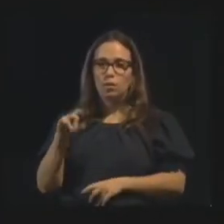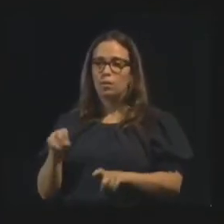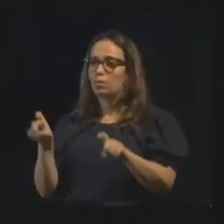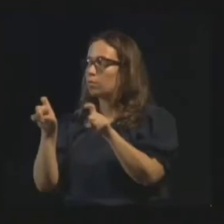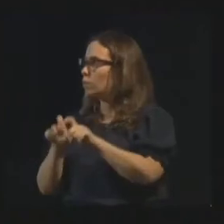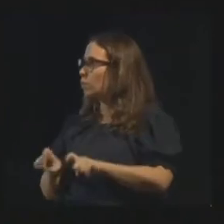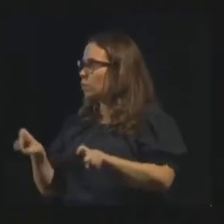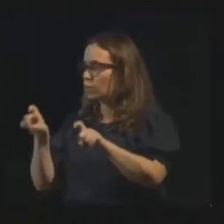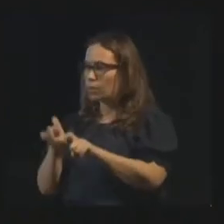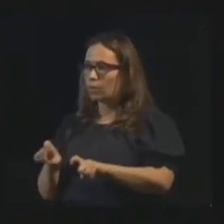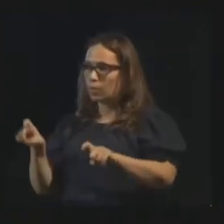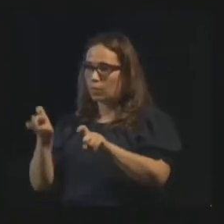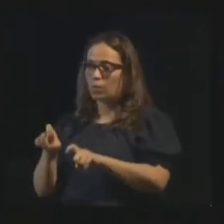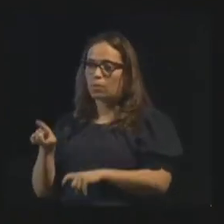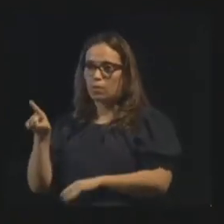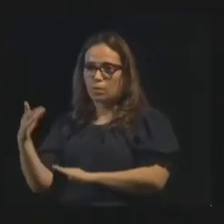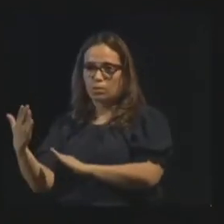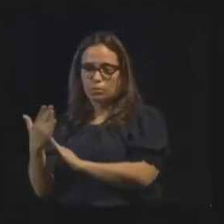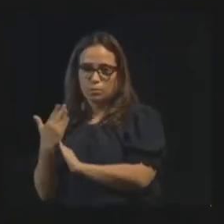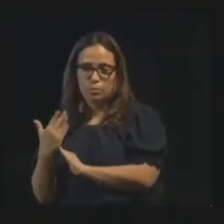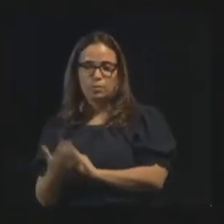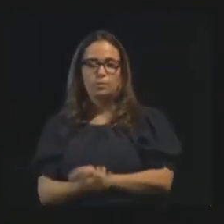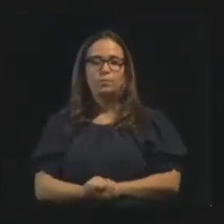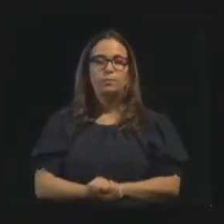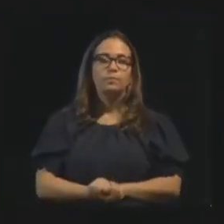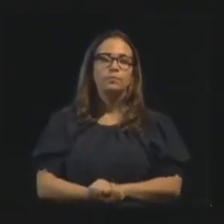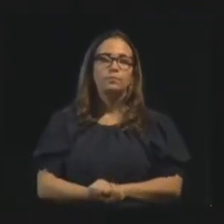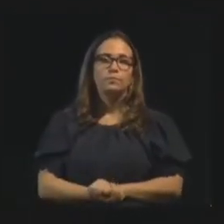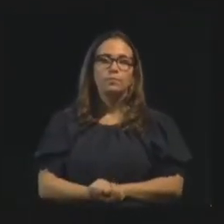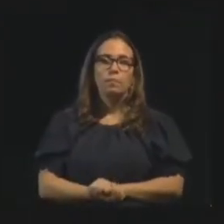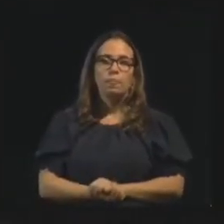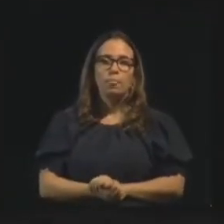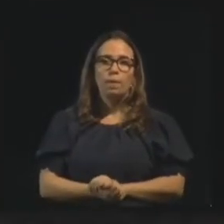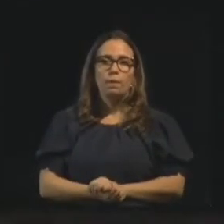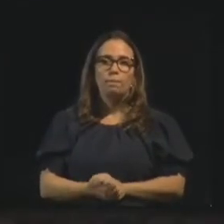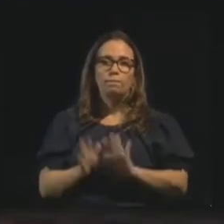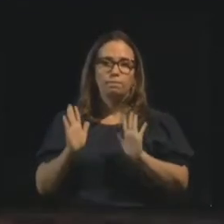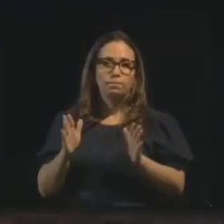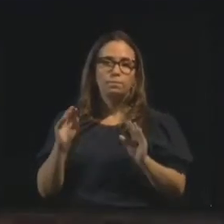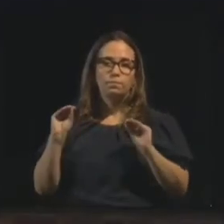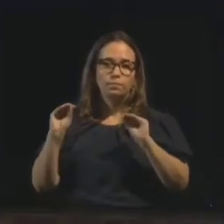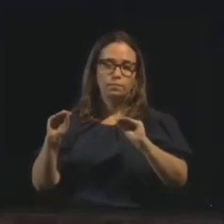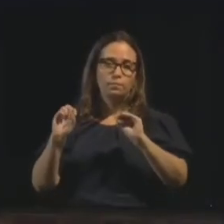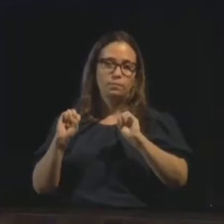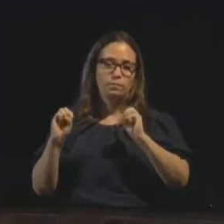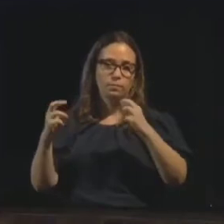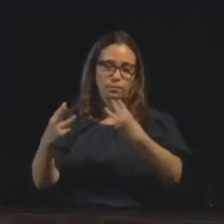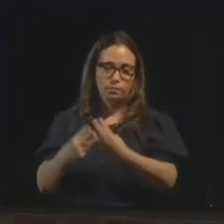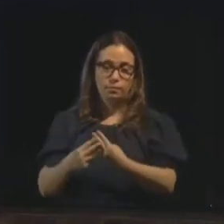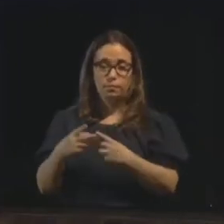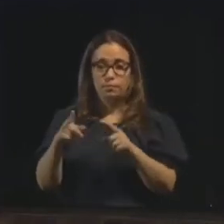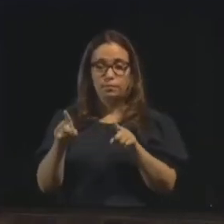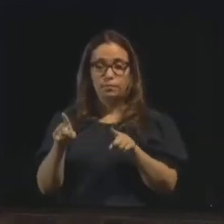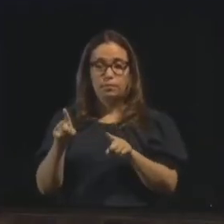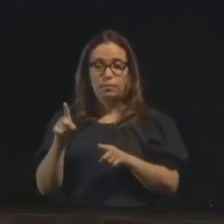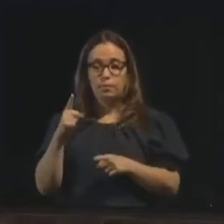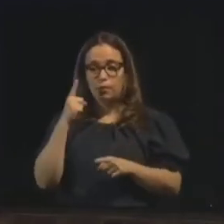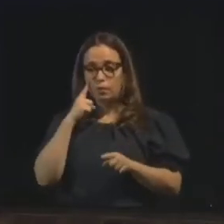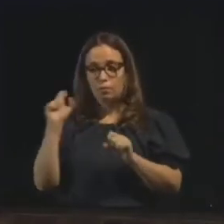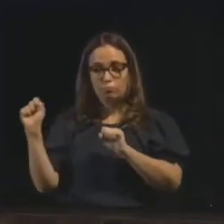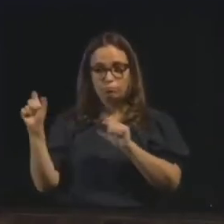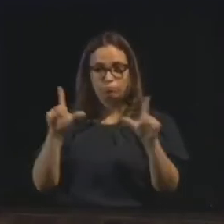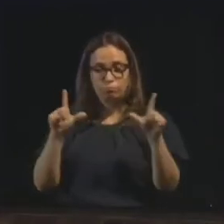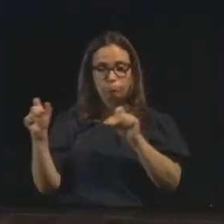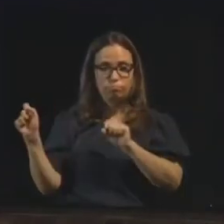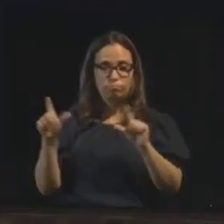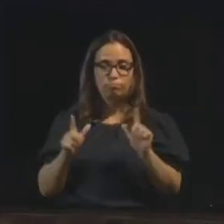que está nos ajudando também. Já mudou ali os nossos slides. Eu vou ter só que acompanhar aqui um pouquinho, mas dá